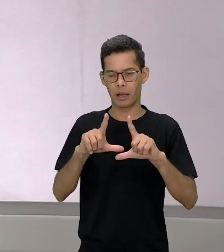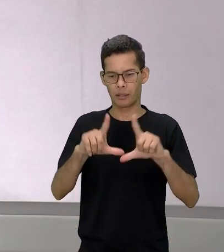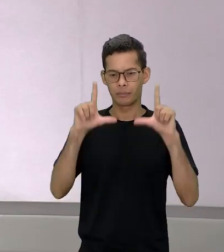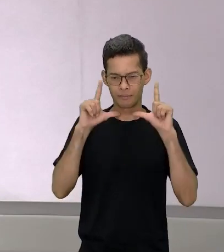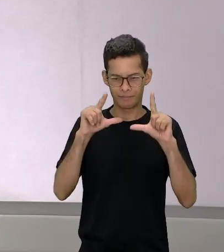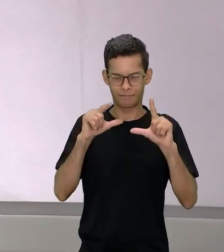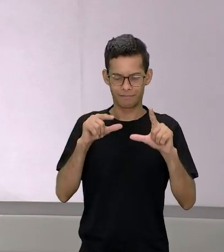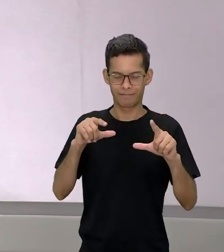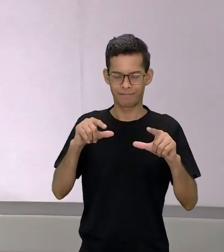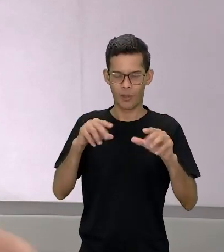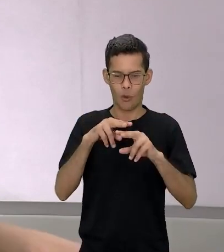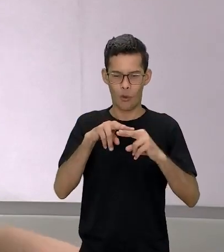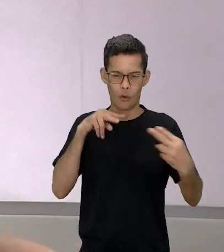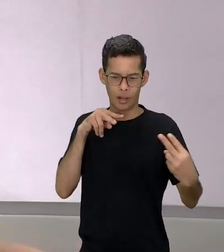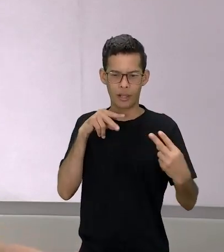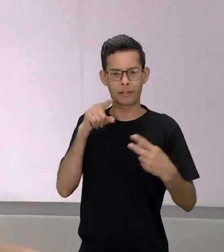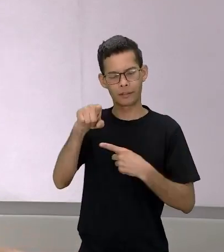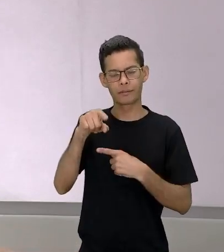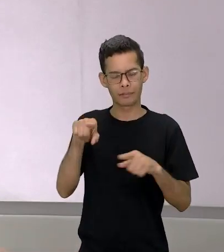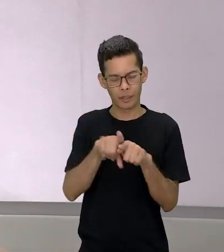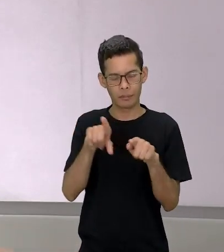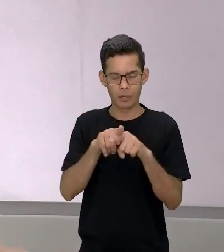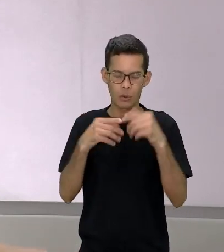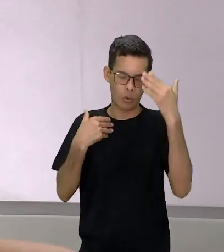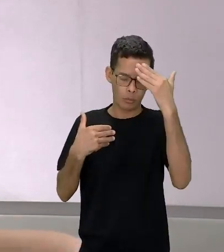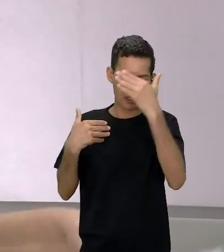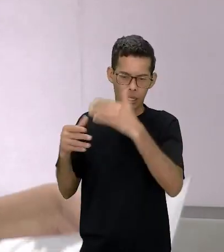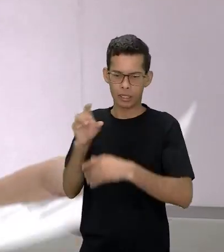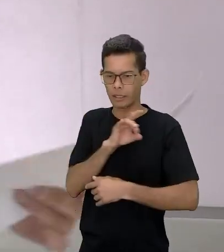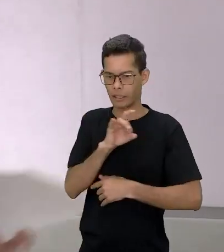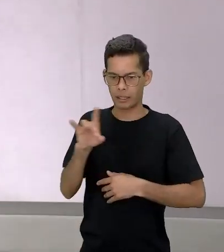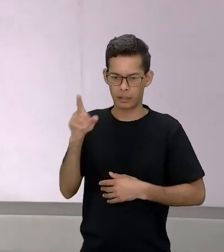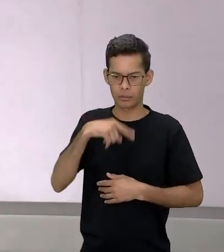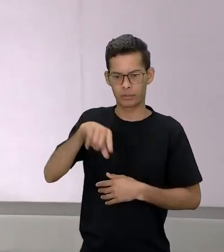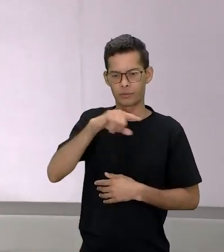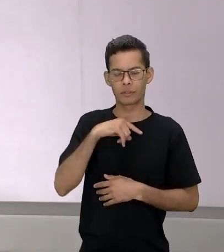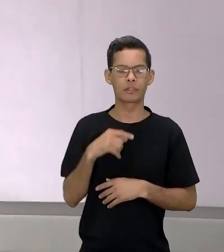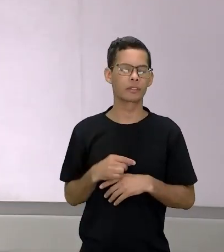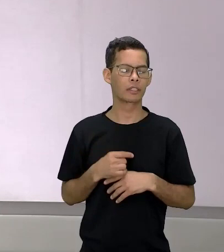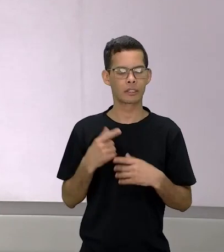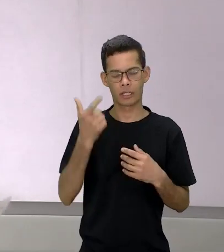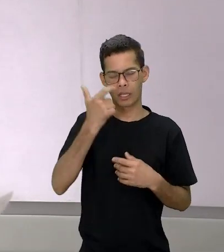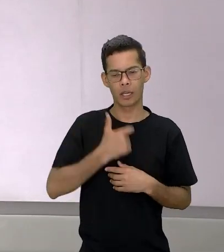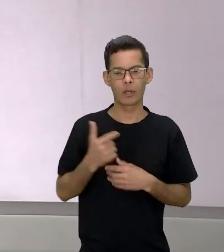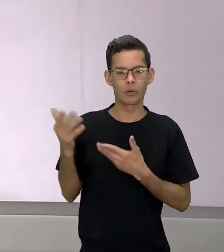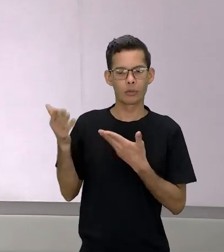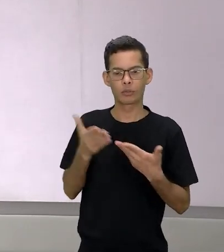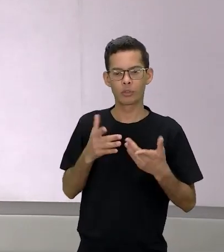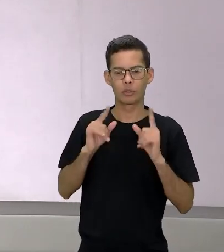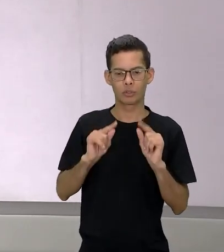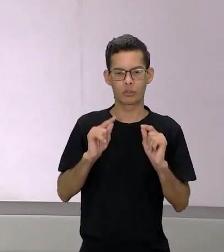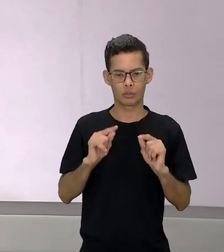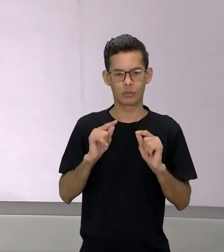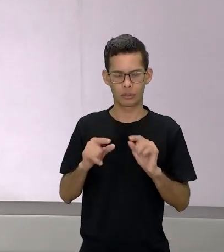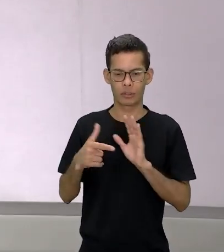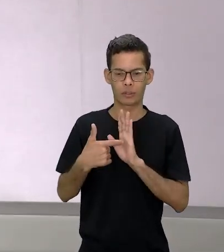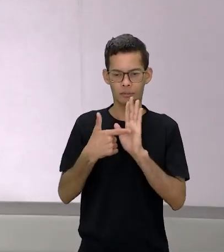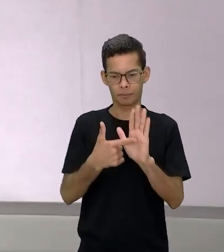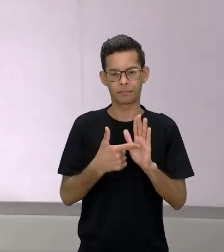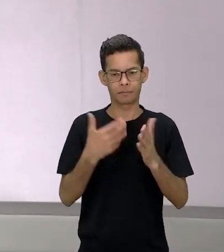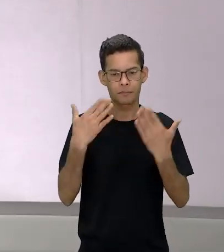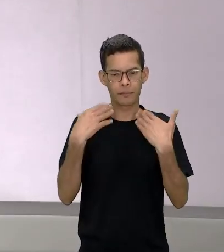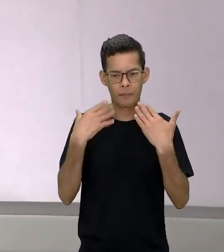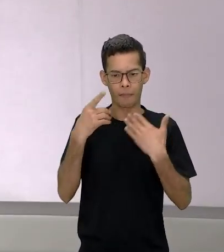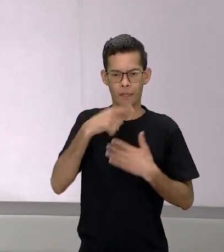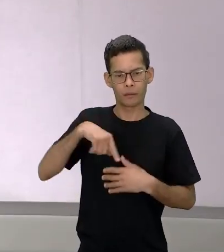contribuiu muito com as minhas reflexões e pra me despedir né eu trouxe uma outra ancestral pra dialogar